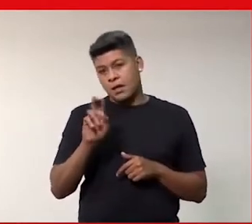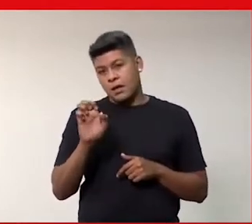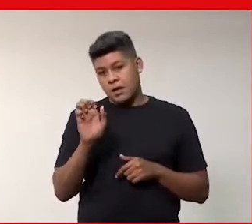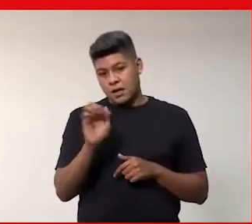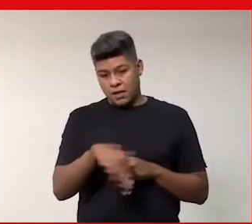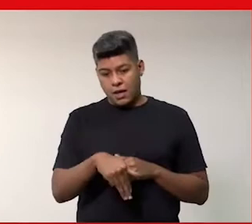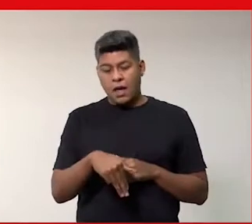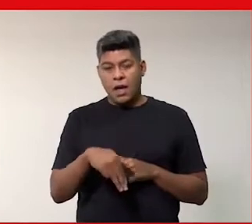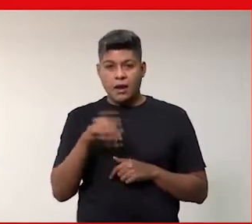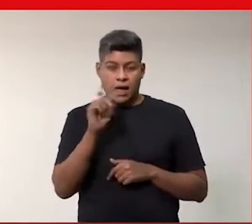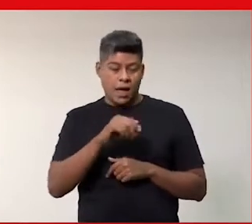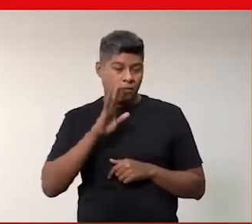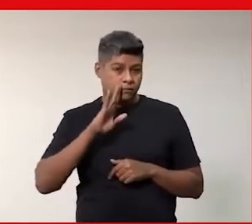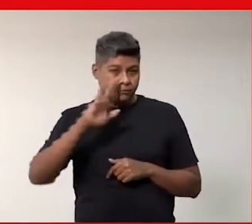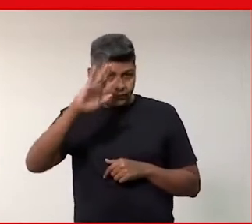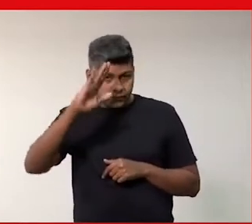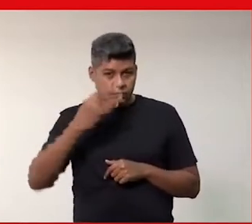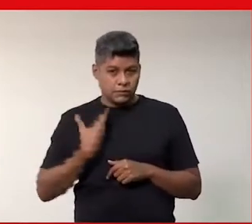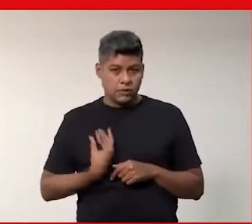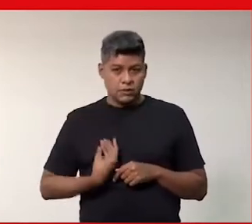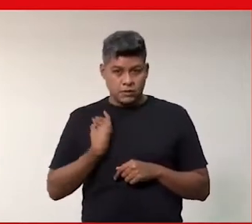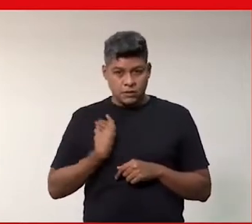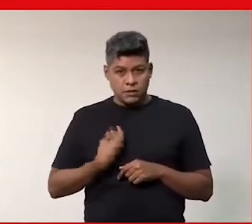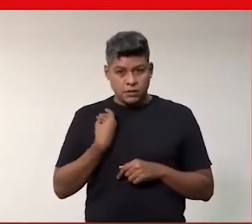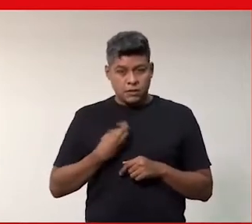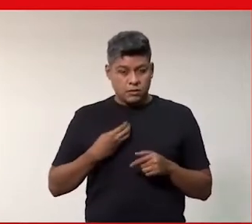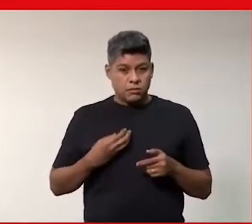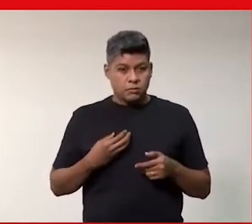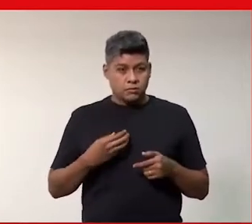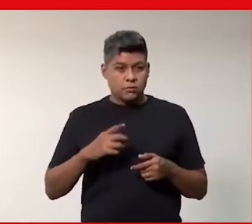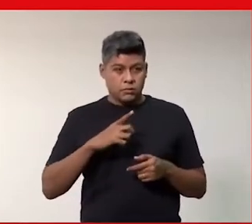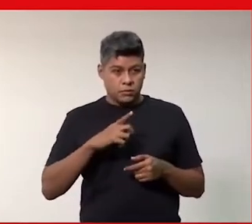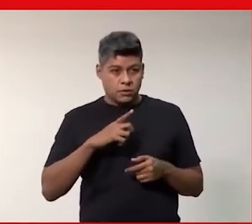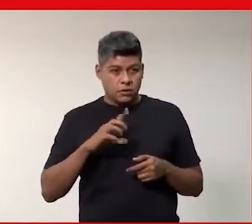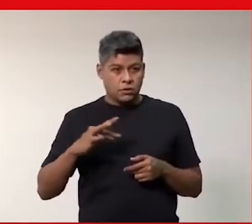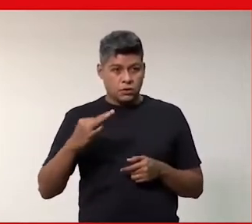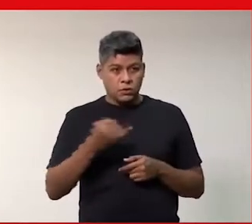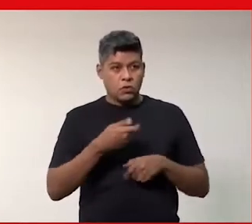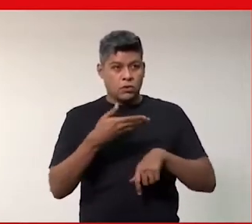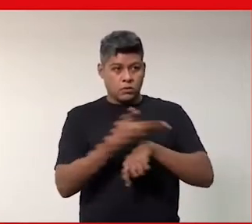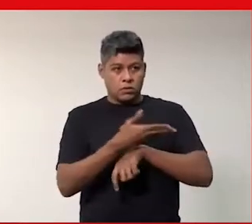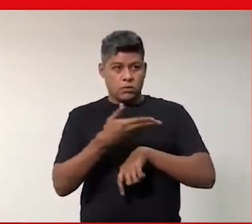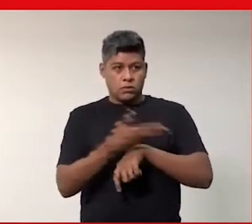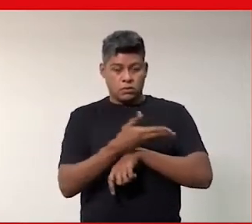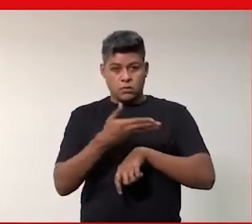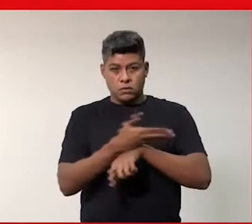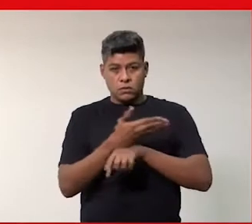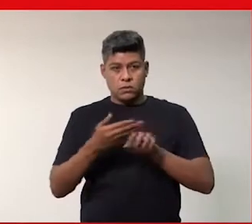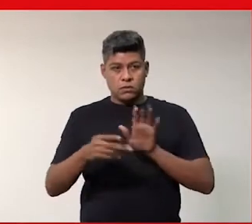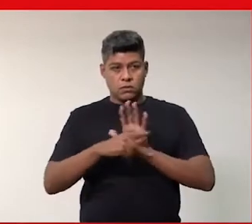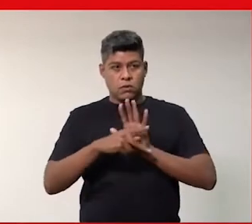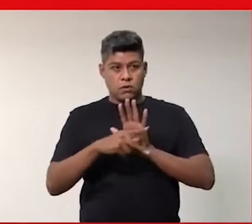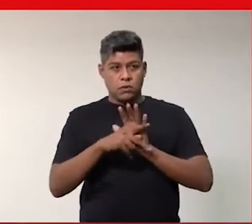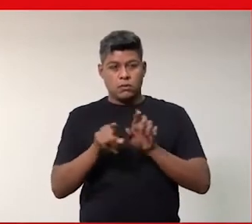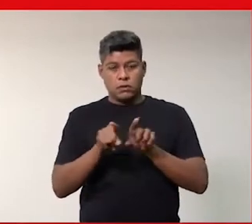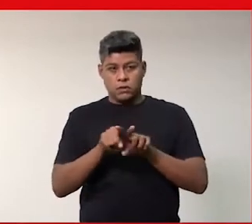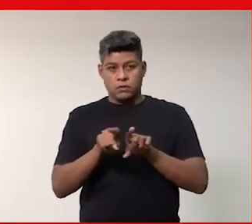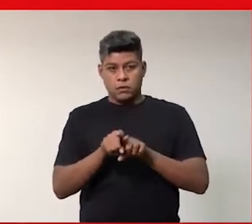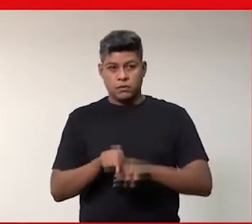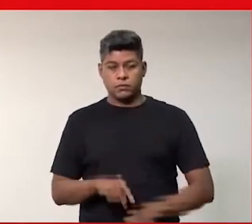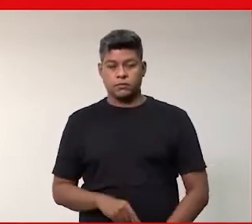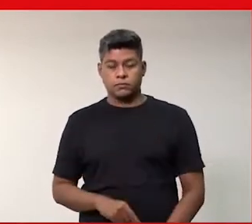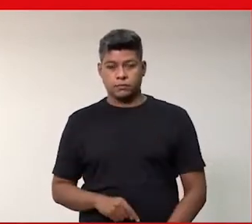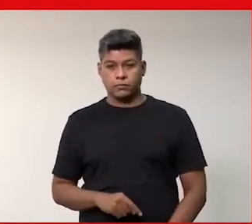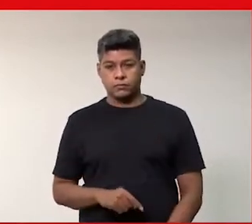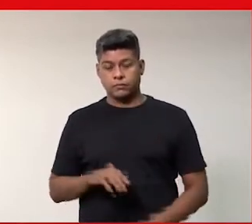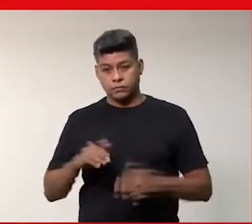das pioneiras aí, que fez a inspiração toda do programa também. Então,